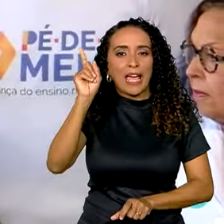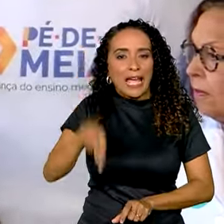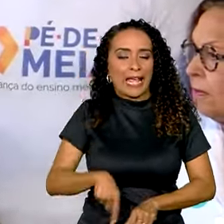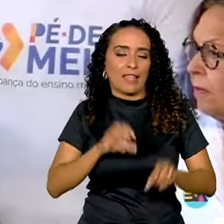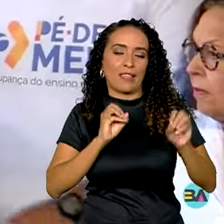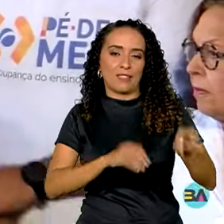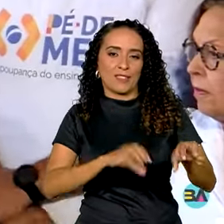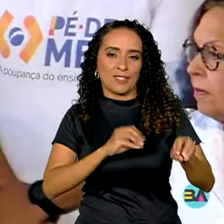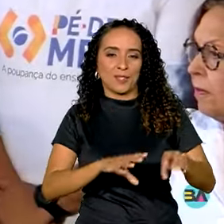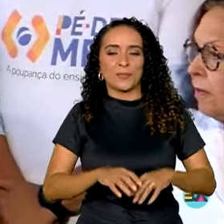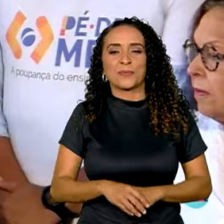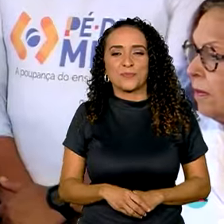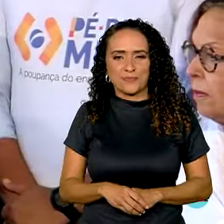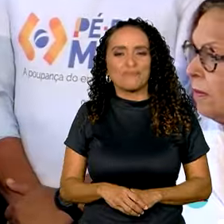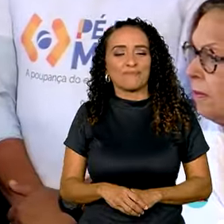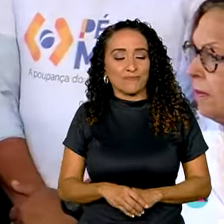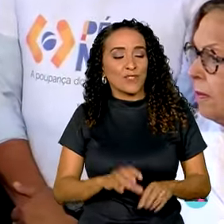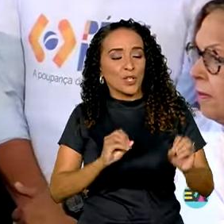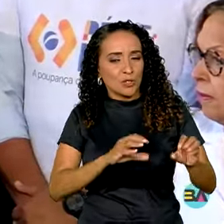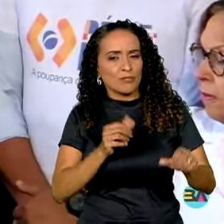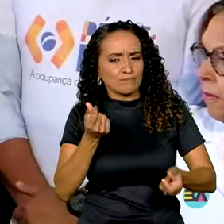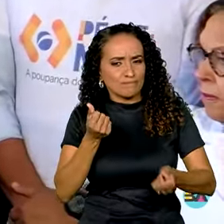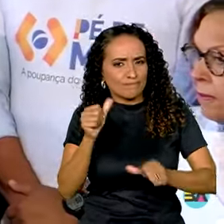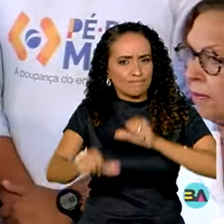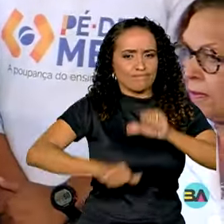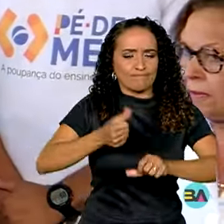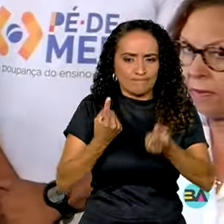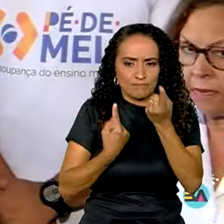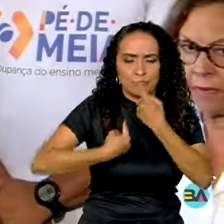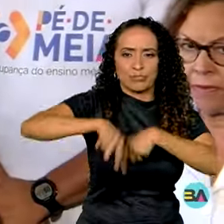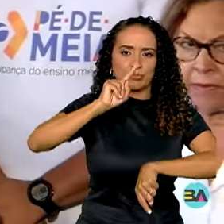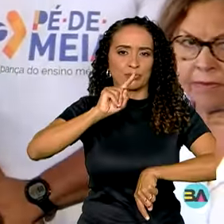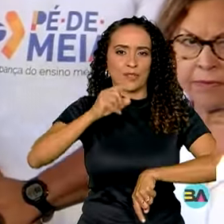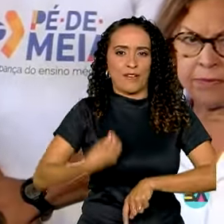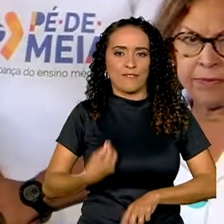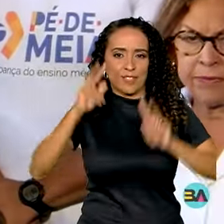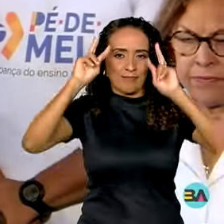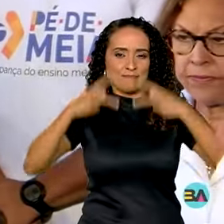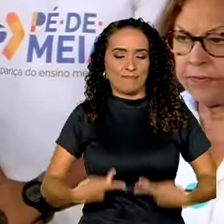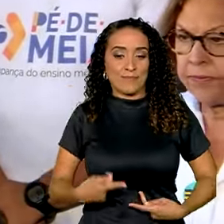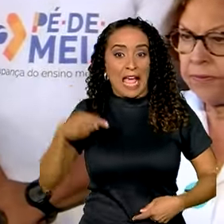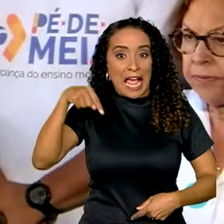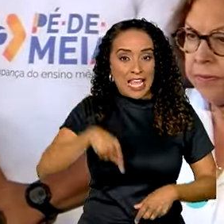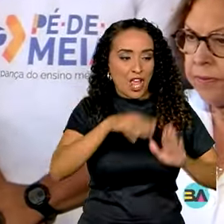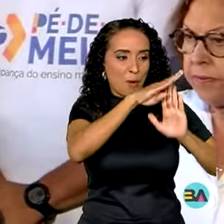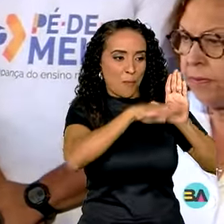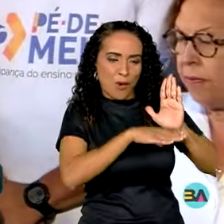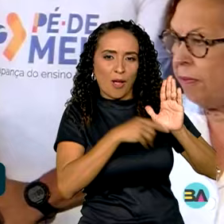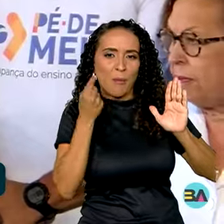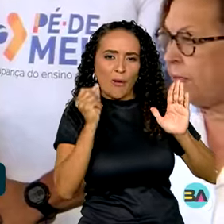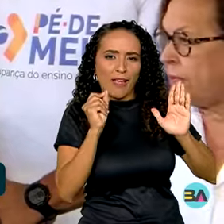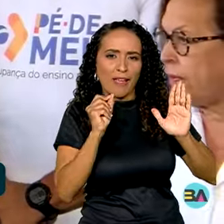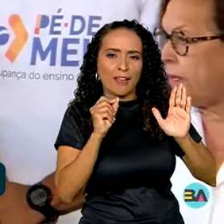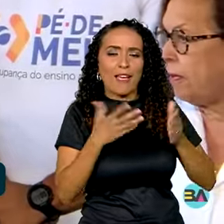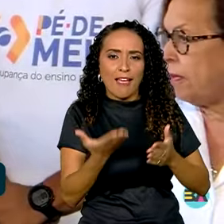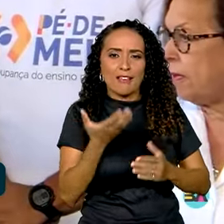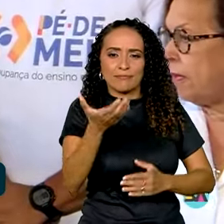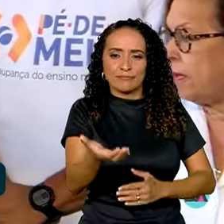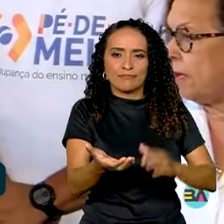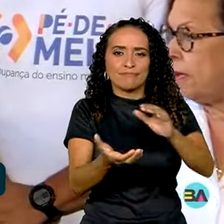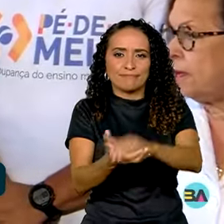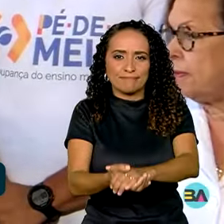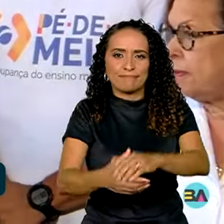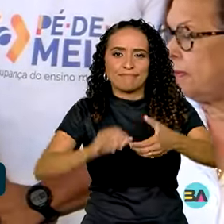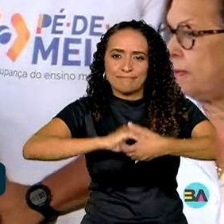educação. A educação transforma a vida do ser humano. E aqui esse programa visa estender a mão a quem